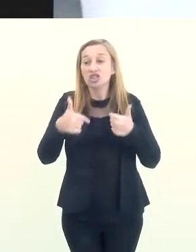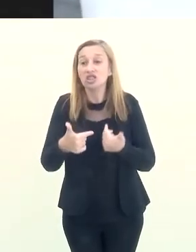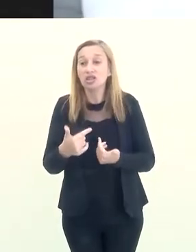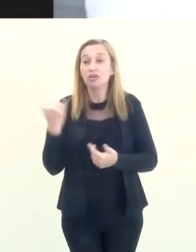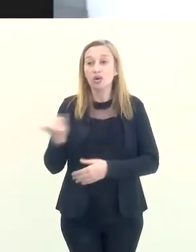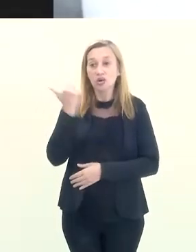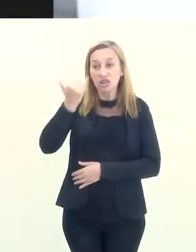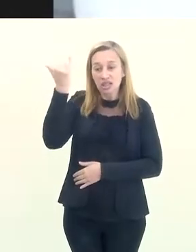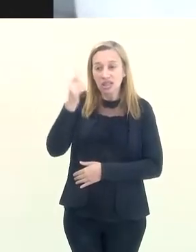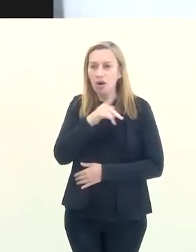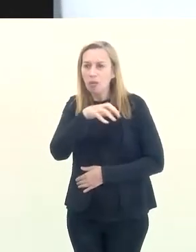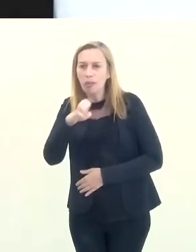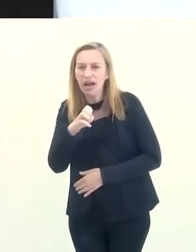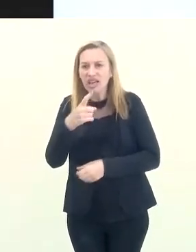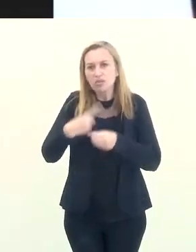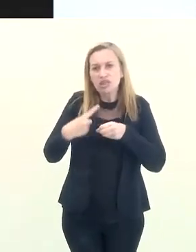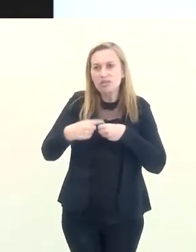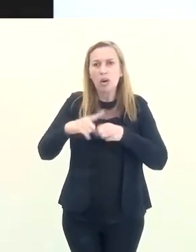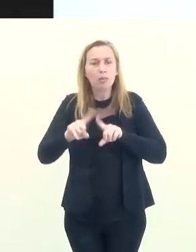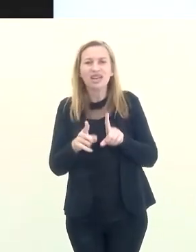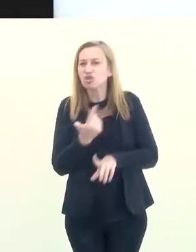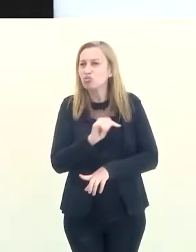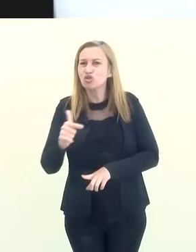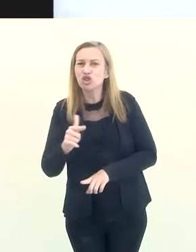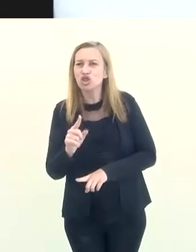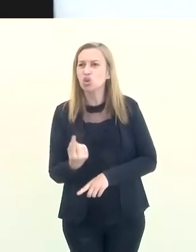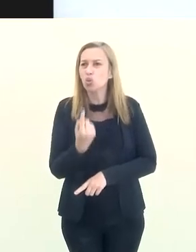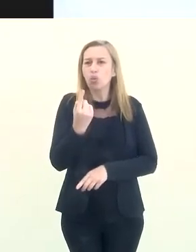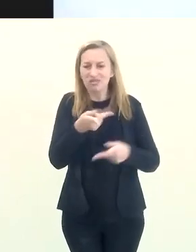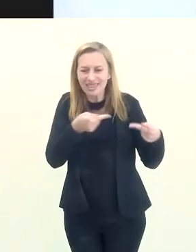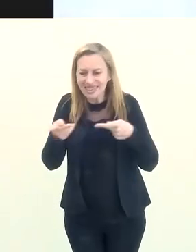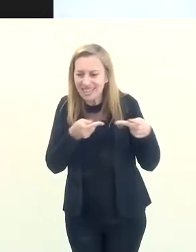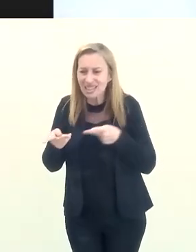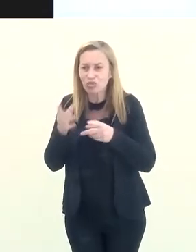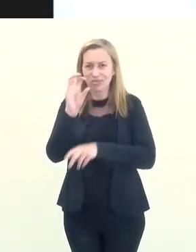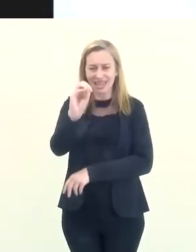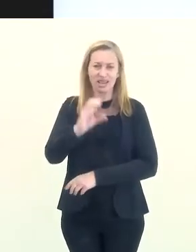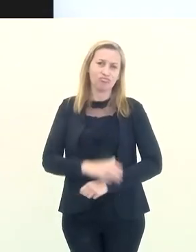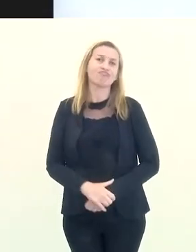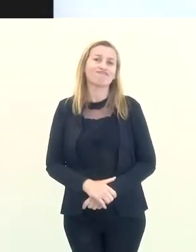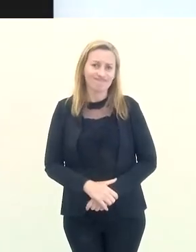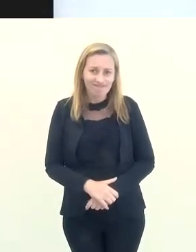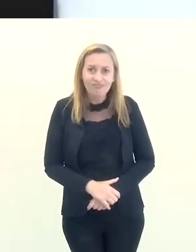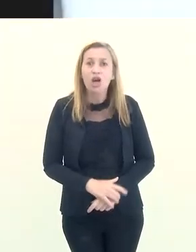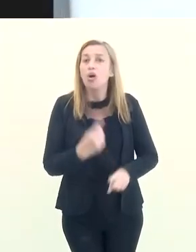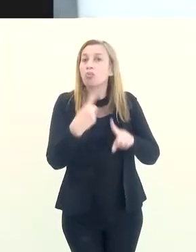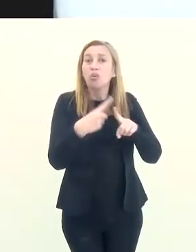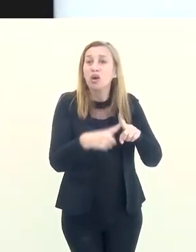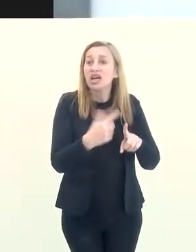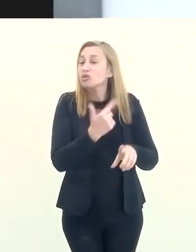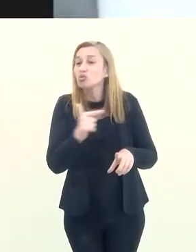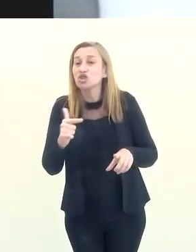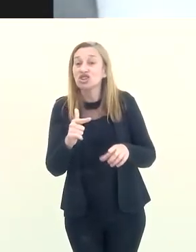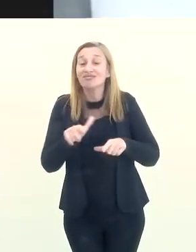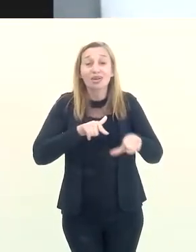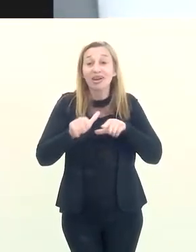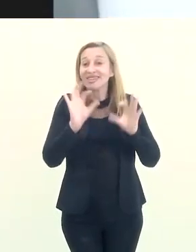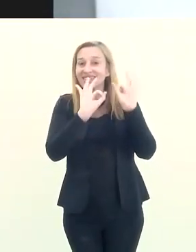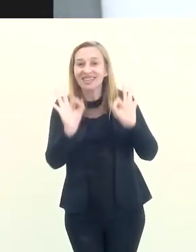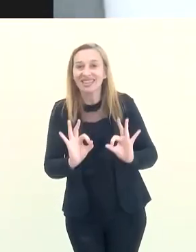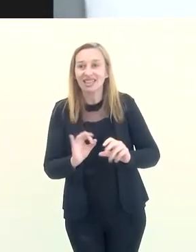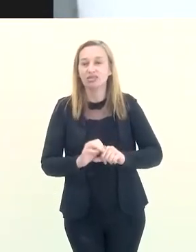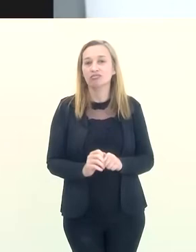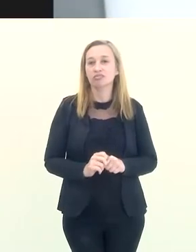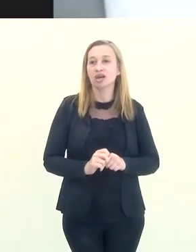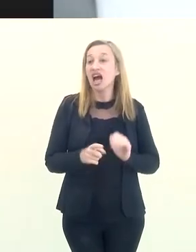um ativo importante, que é um parque municipal, mas que não tem nenhuma visitação, é zero a visitação ali, até porque não